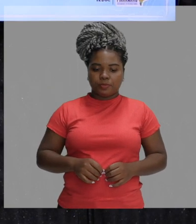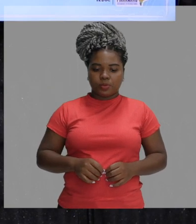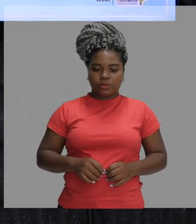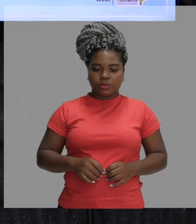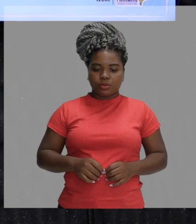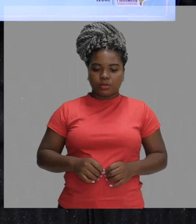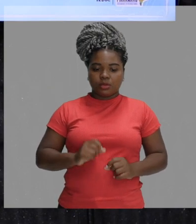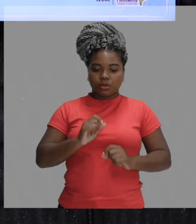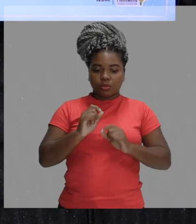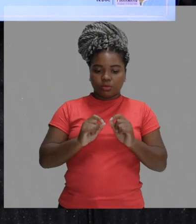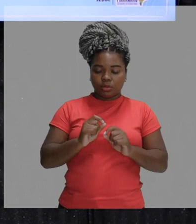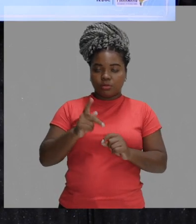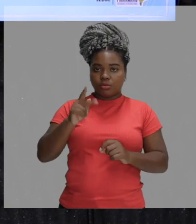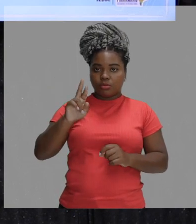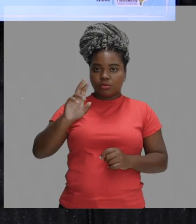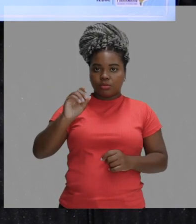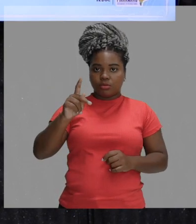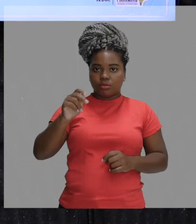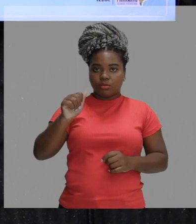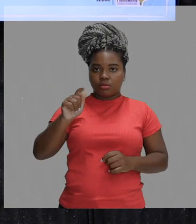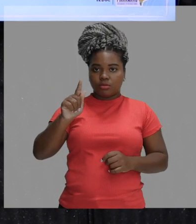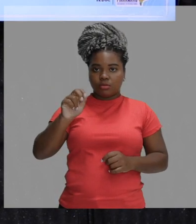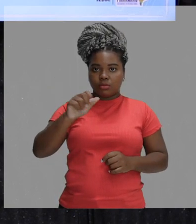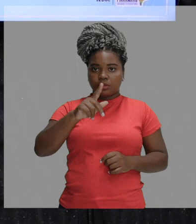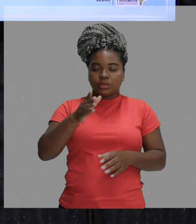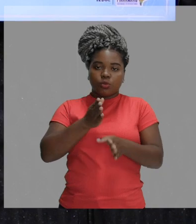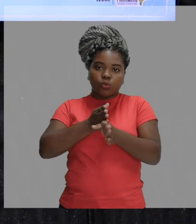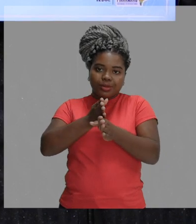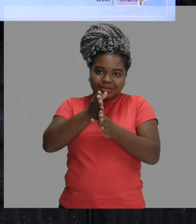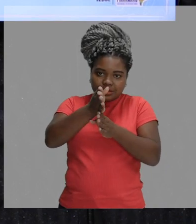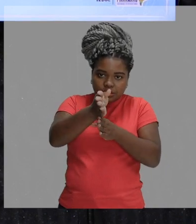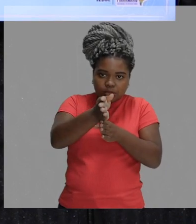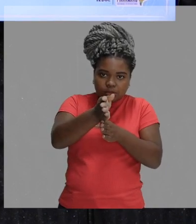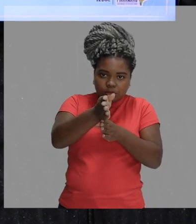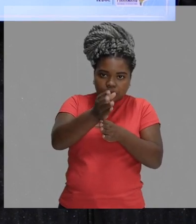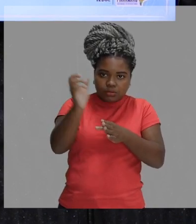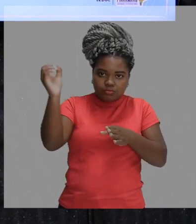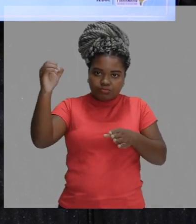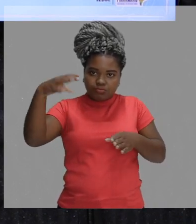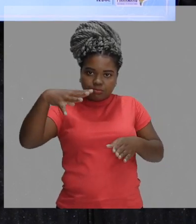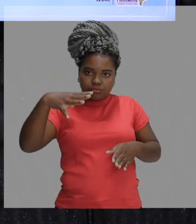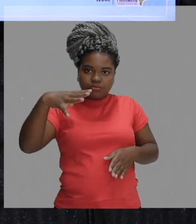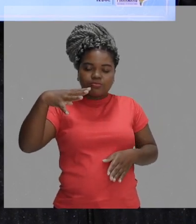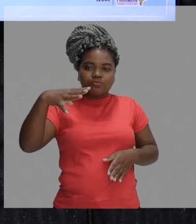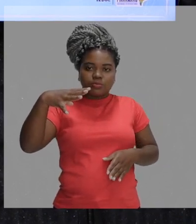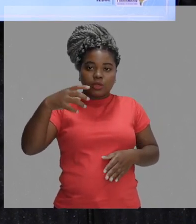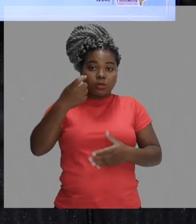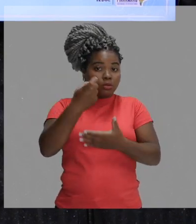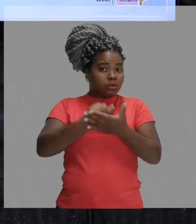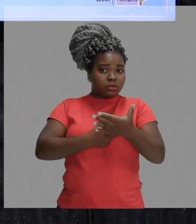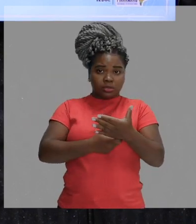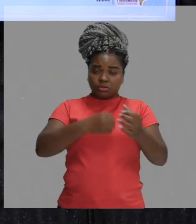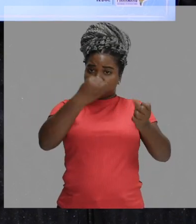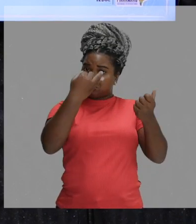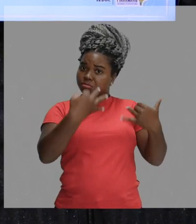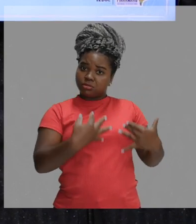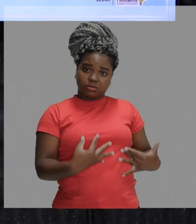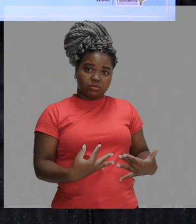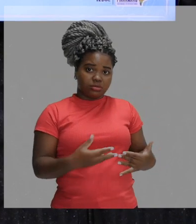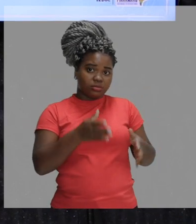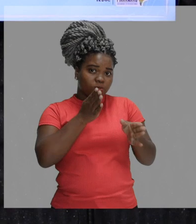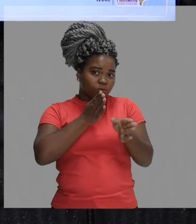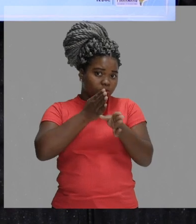o princípio da propagação retilinha da luz. Certo? Bom, o texto também não fala sobre